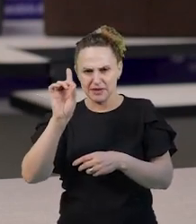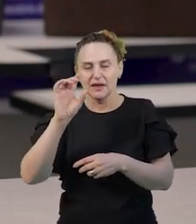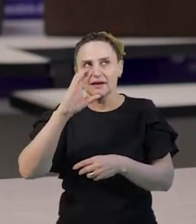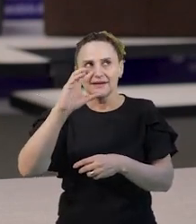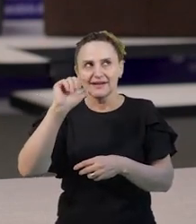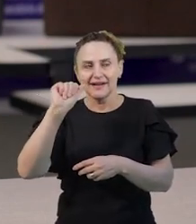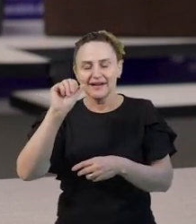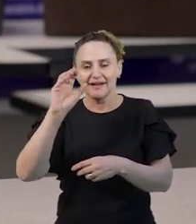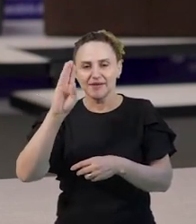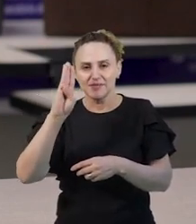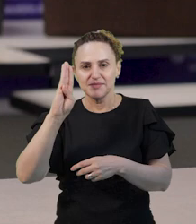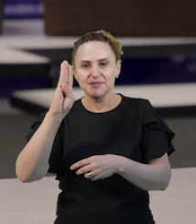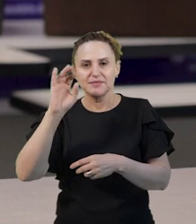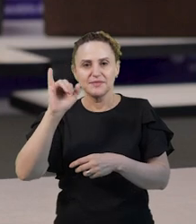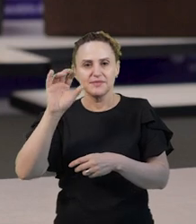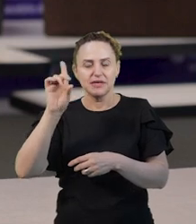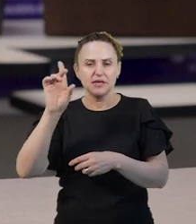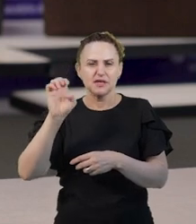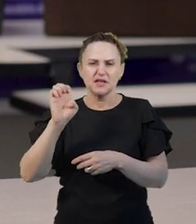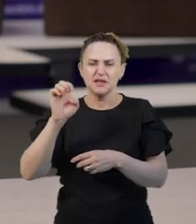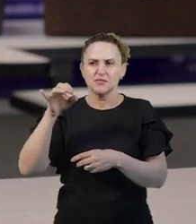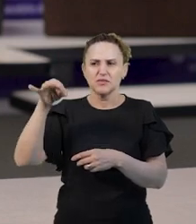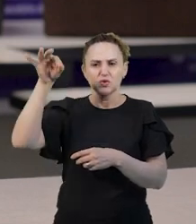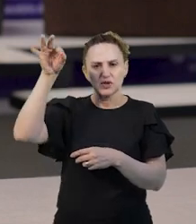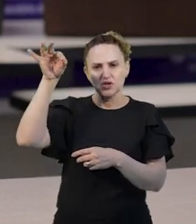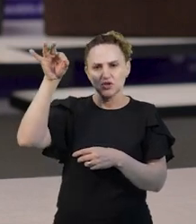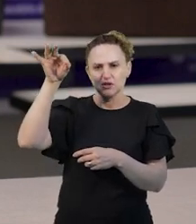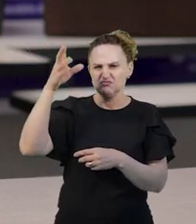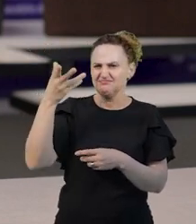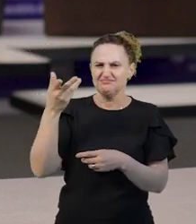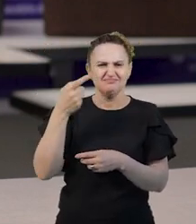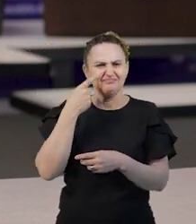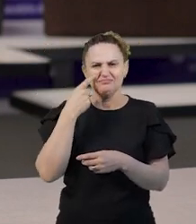concepção que não cabe nas nossas propostas.